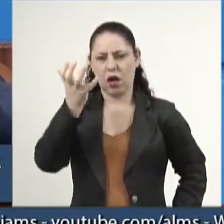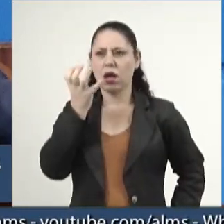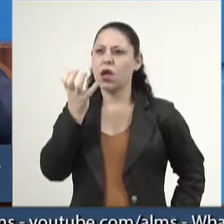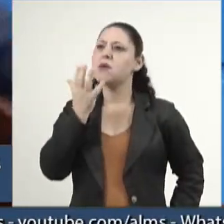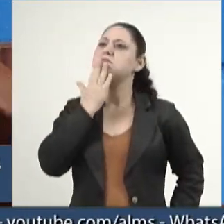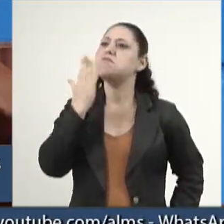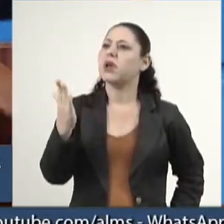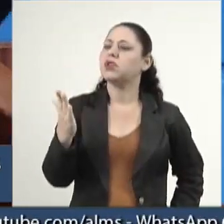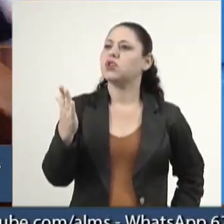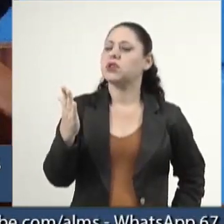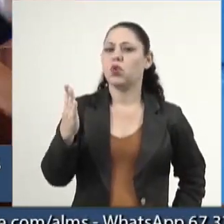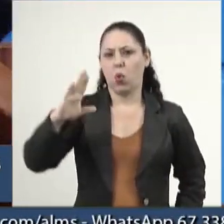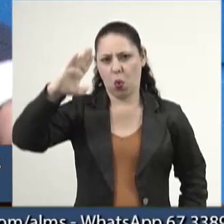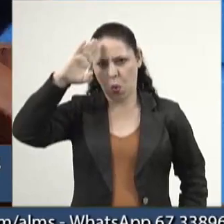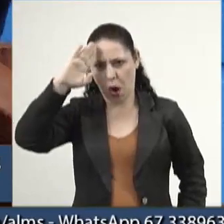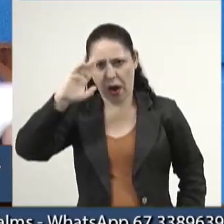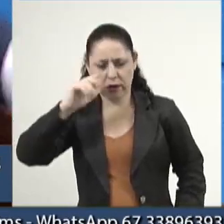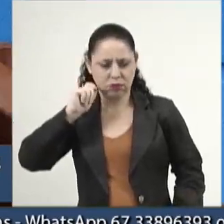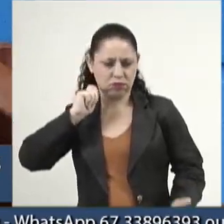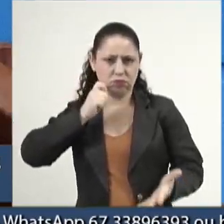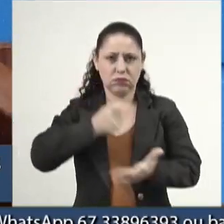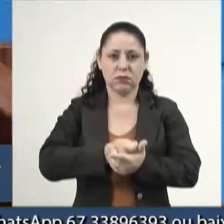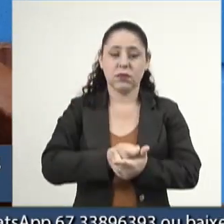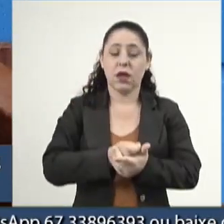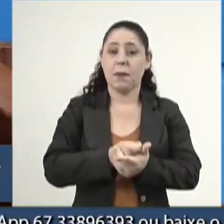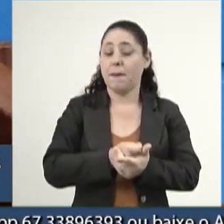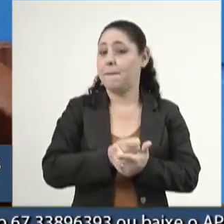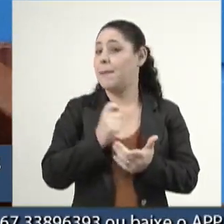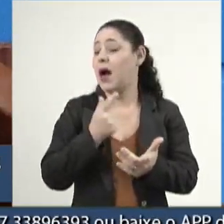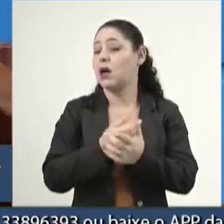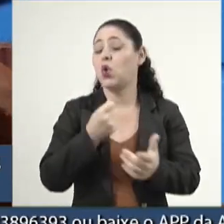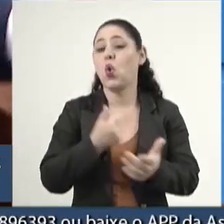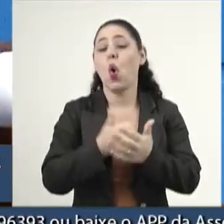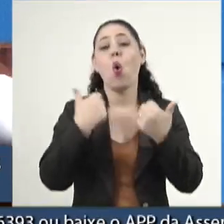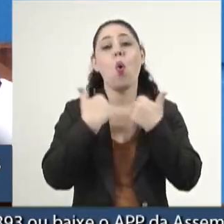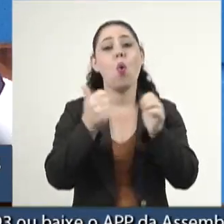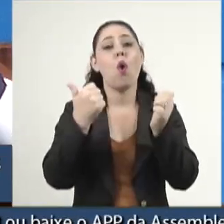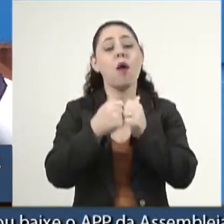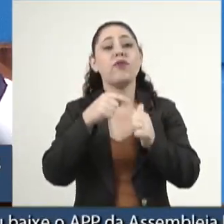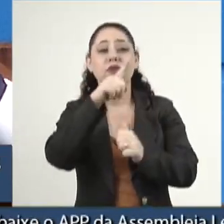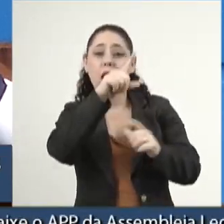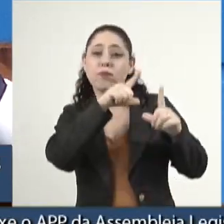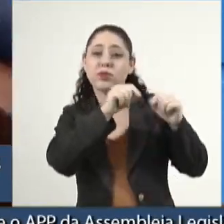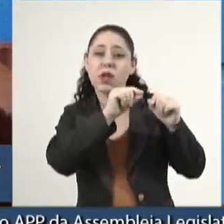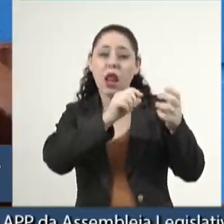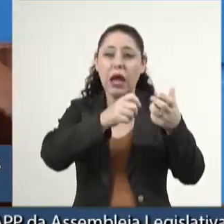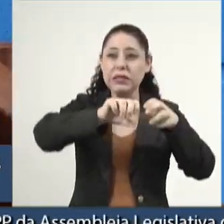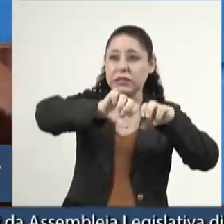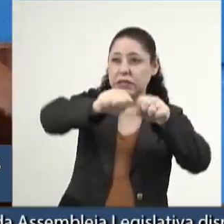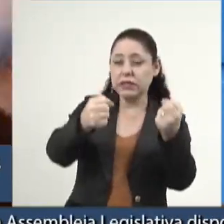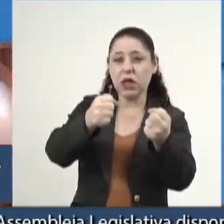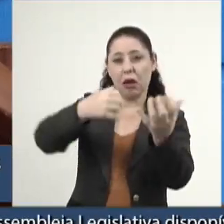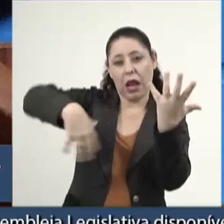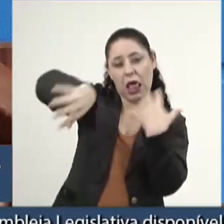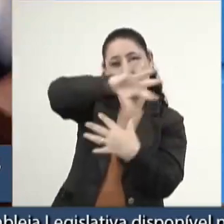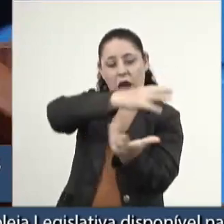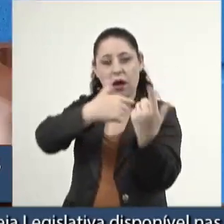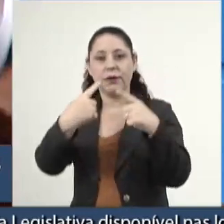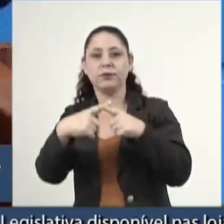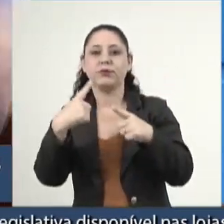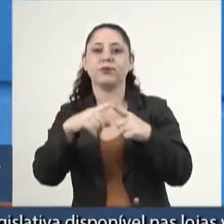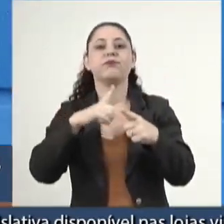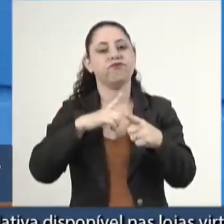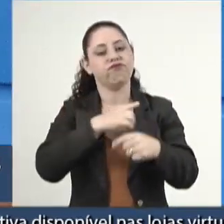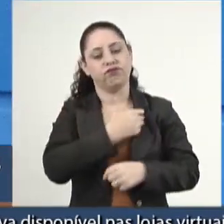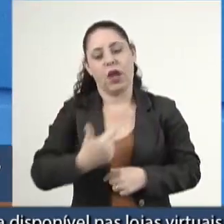militar? Por que financiaram os ônibus para ir em Brasília e quebrar tudo? Porque estavam deitando e enrolando